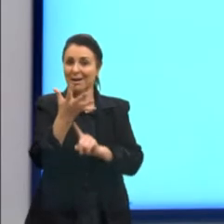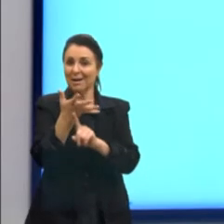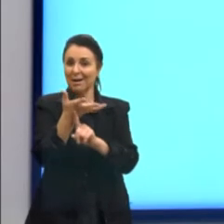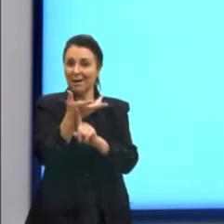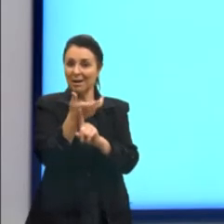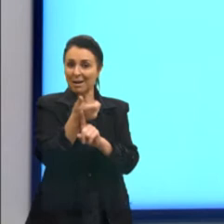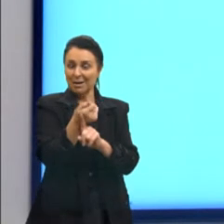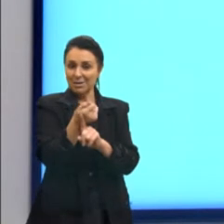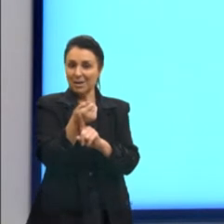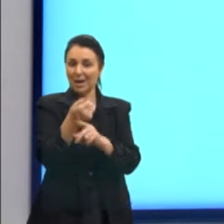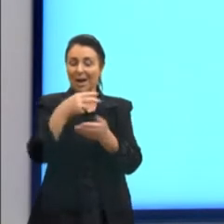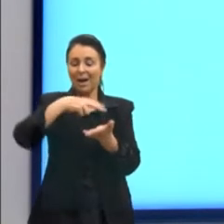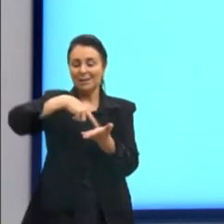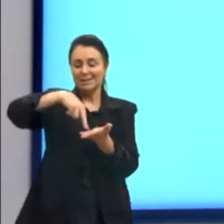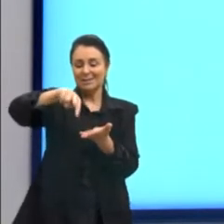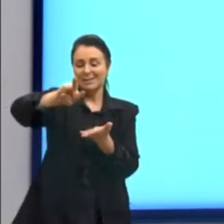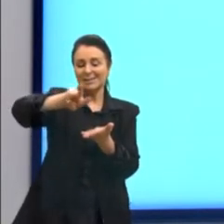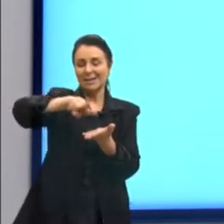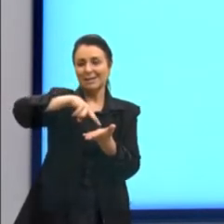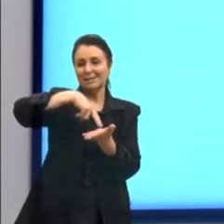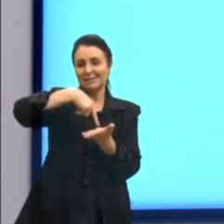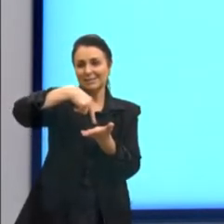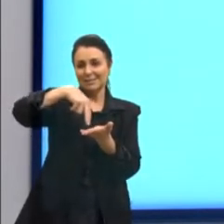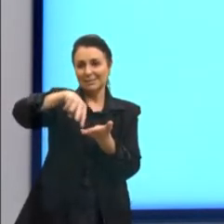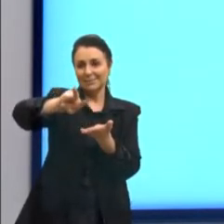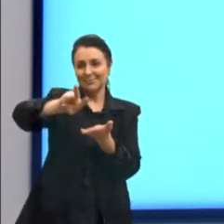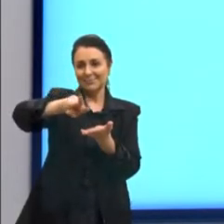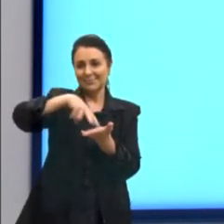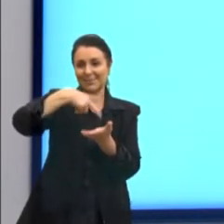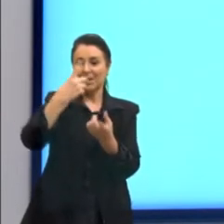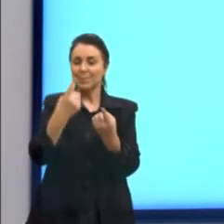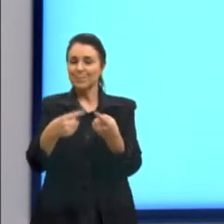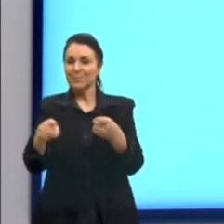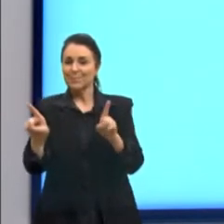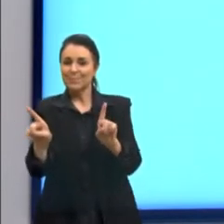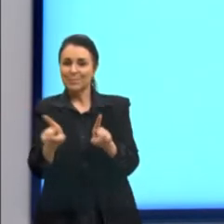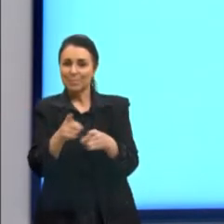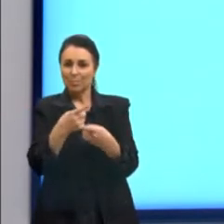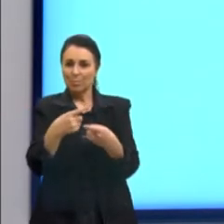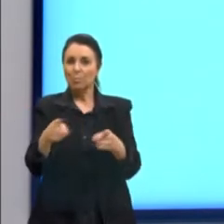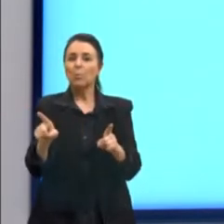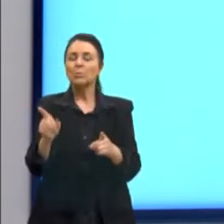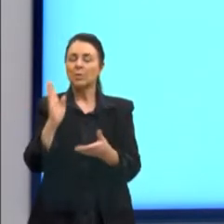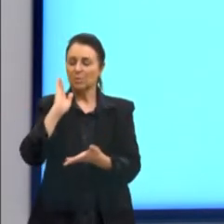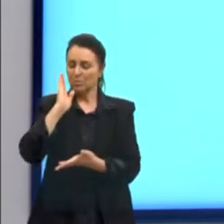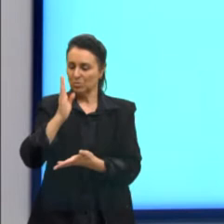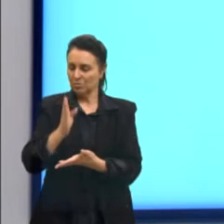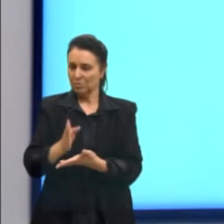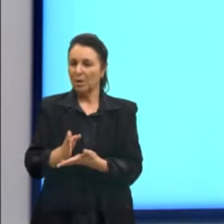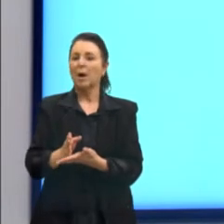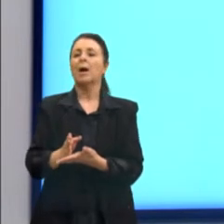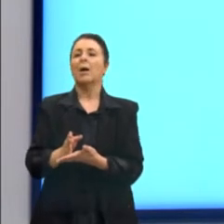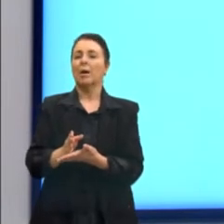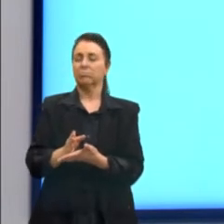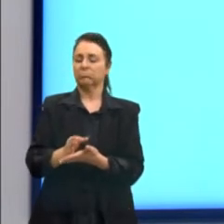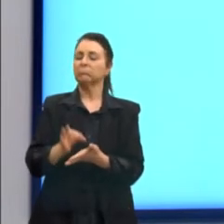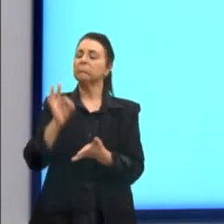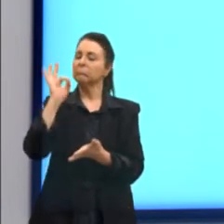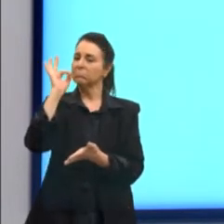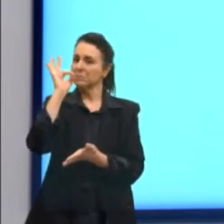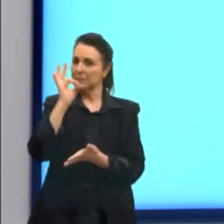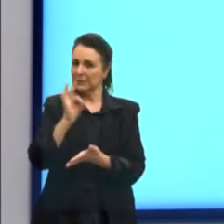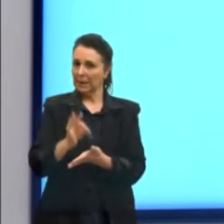ser a dança. Então, a música já era ali composta, já era estabelecida como a nossa